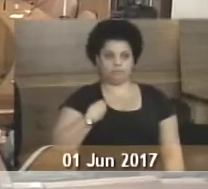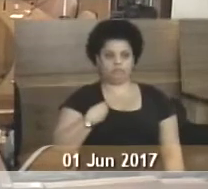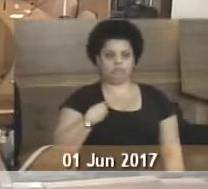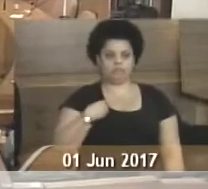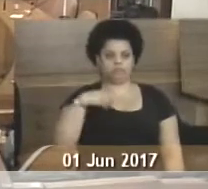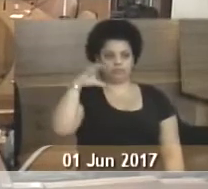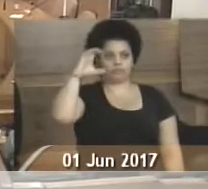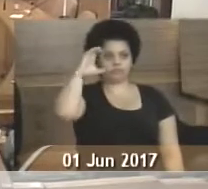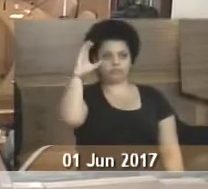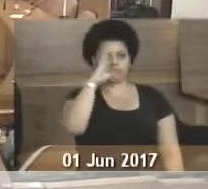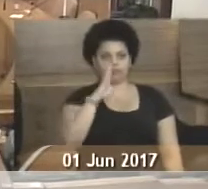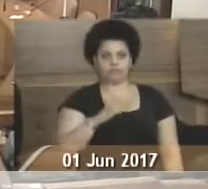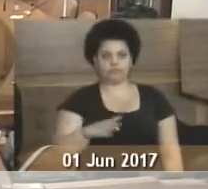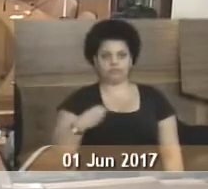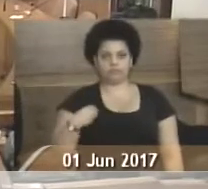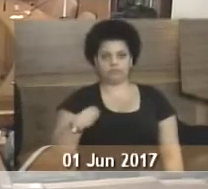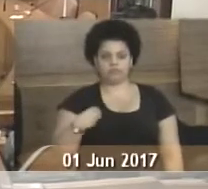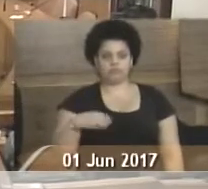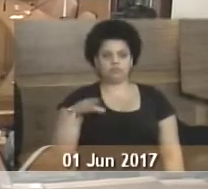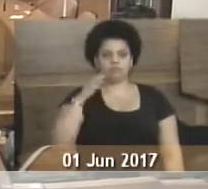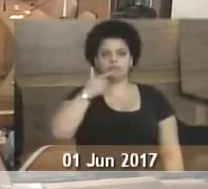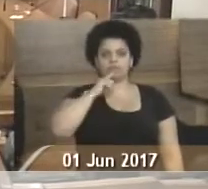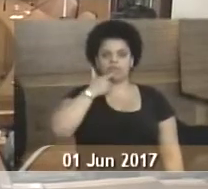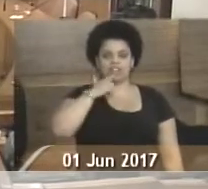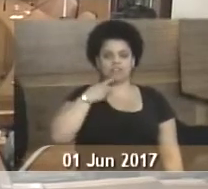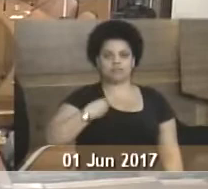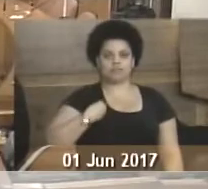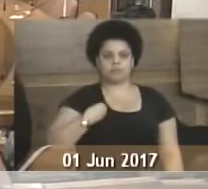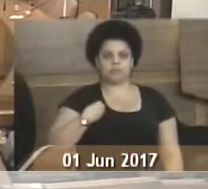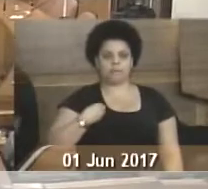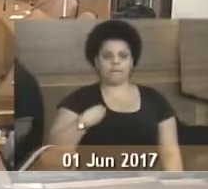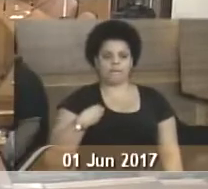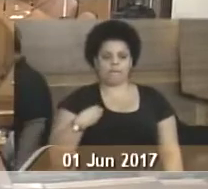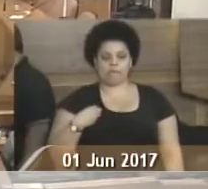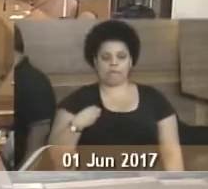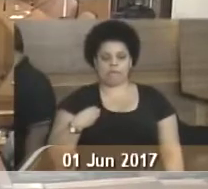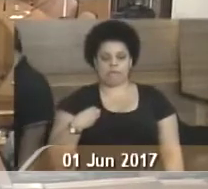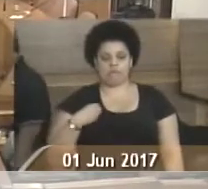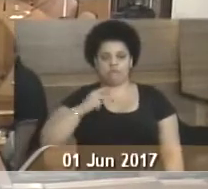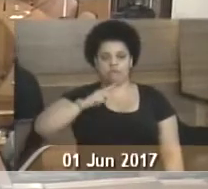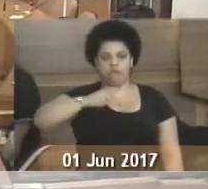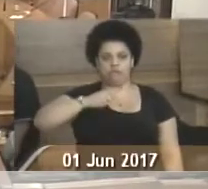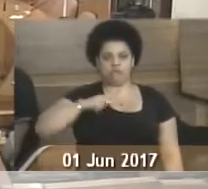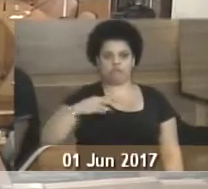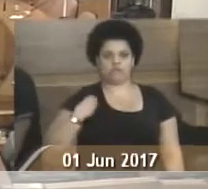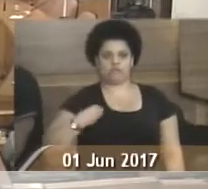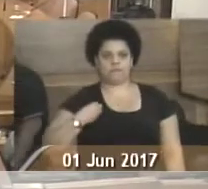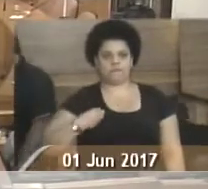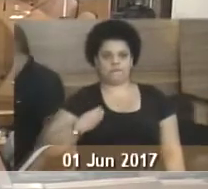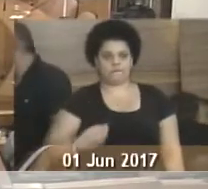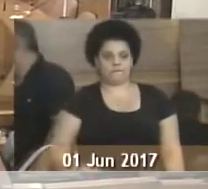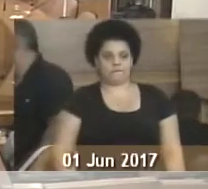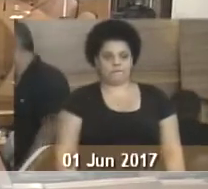Cristiane Brasil, Jedai de Oliveira Souza, Hélio Severino de Azevedo,